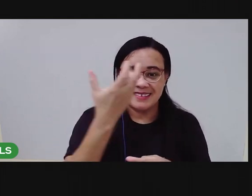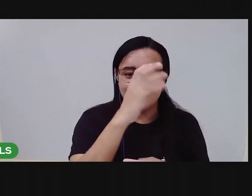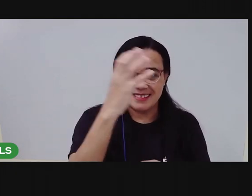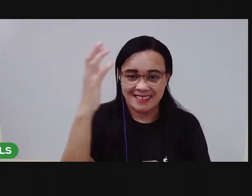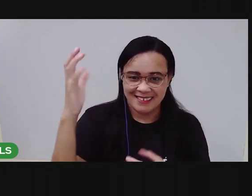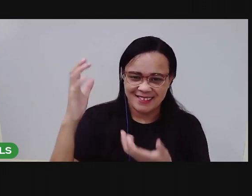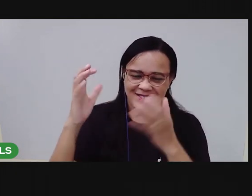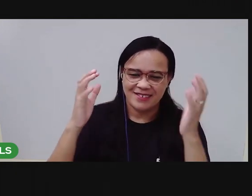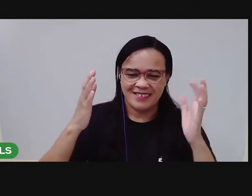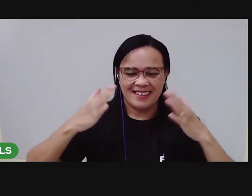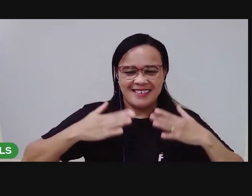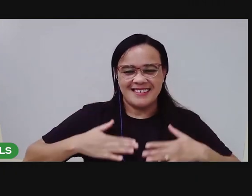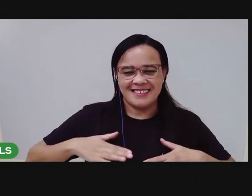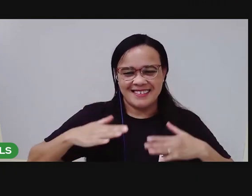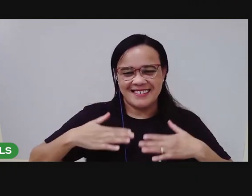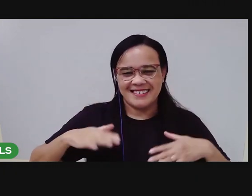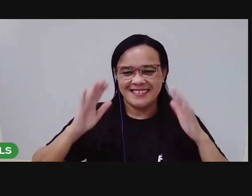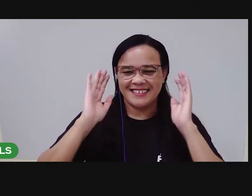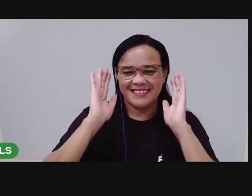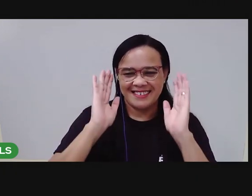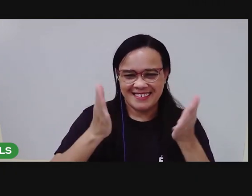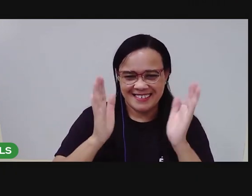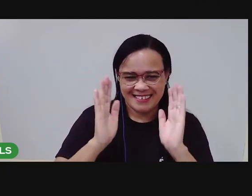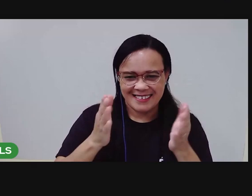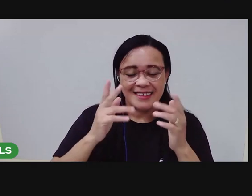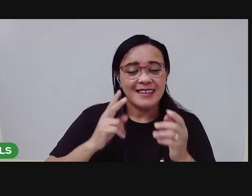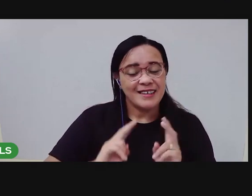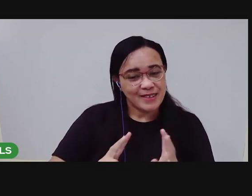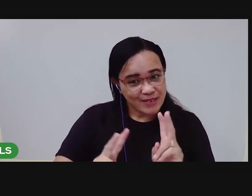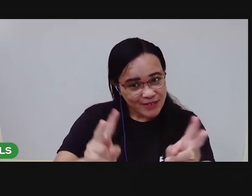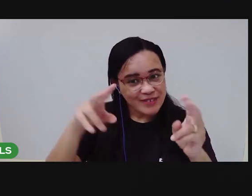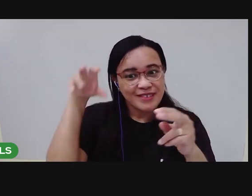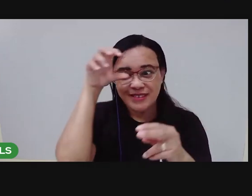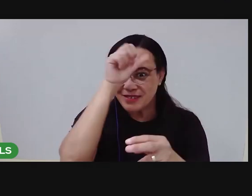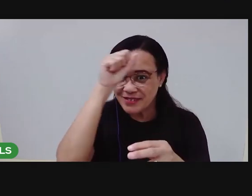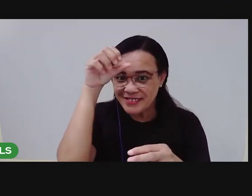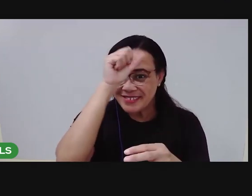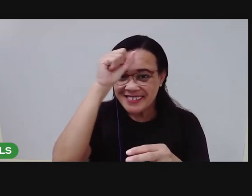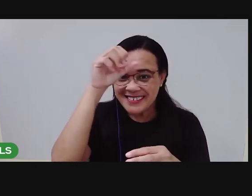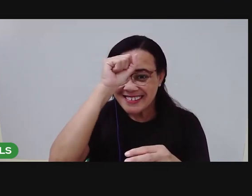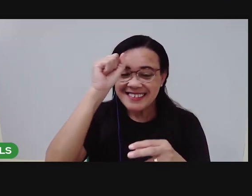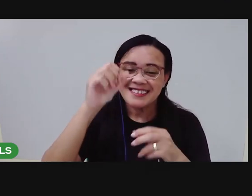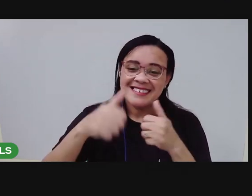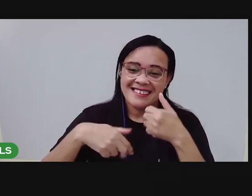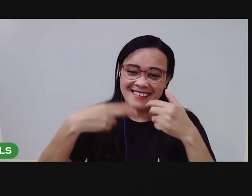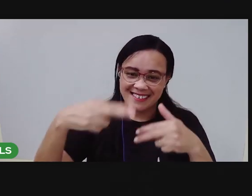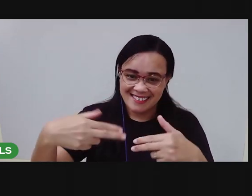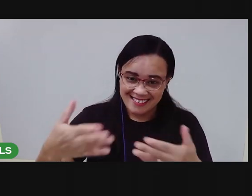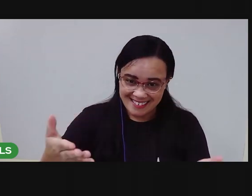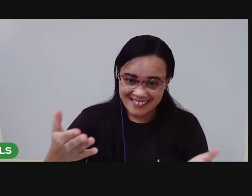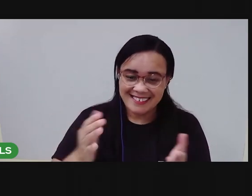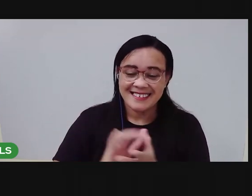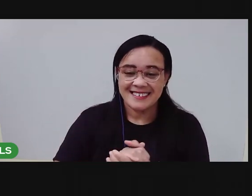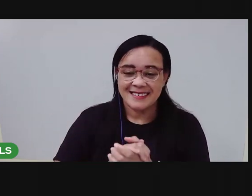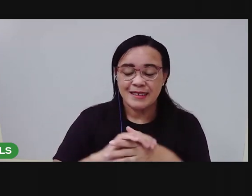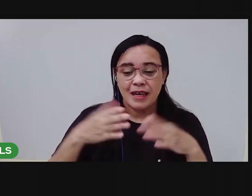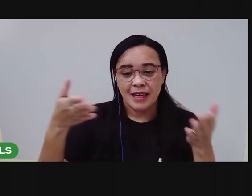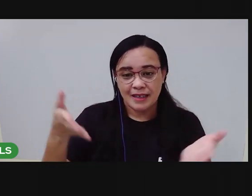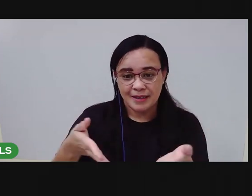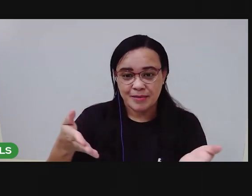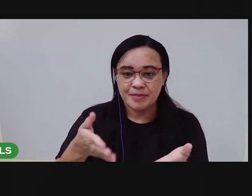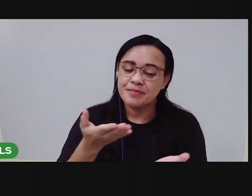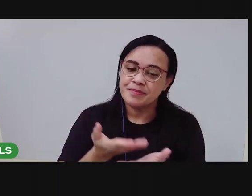estão descansados, agora a gente já pode continuar aqui com a nossa aprendizagem. Então, nessa aula de hoje,